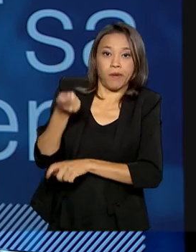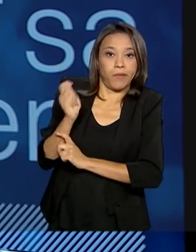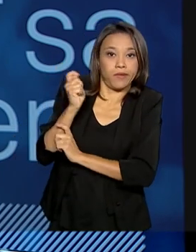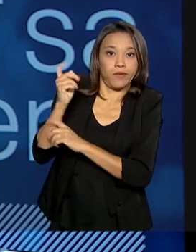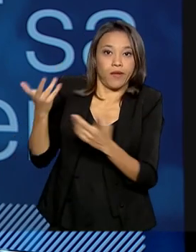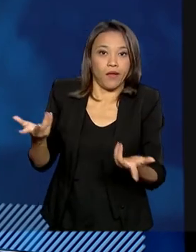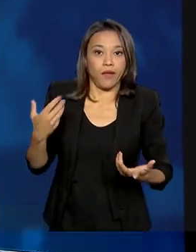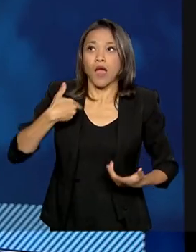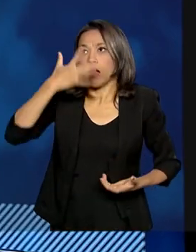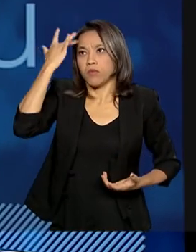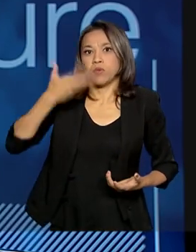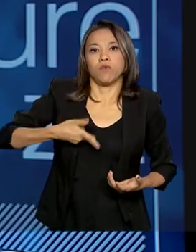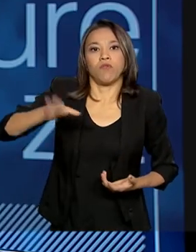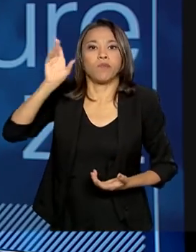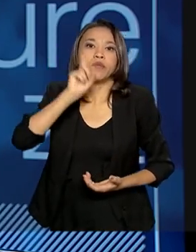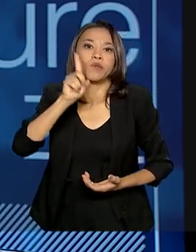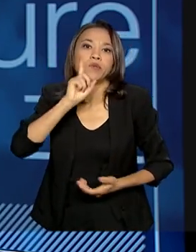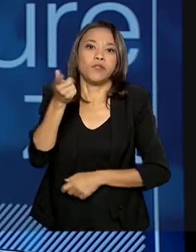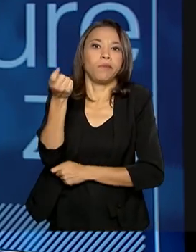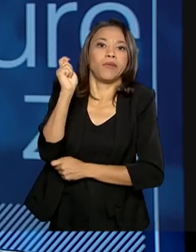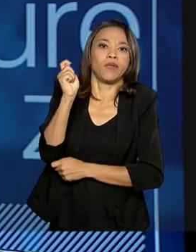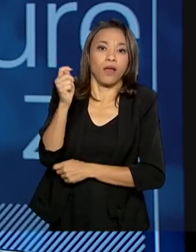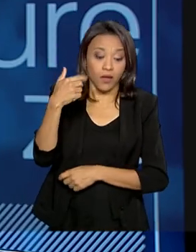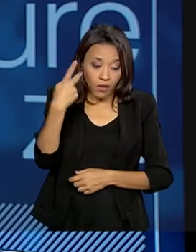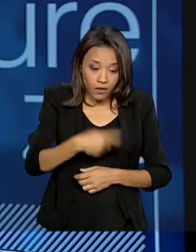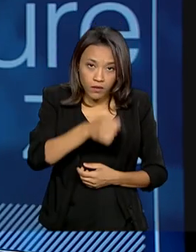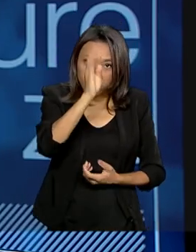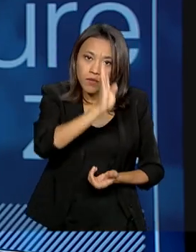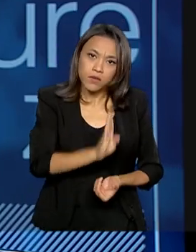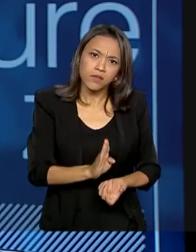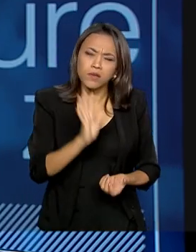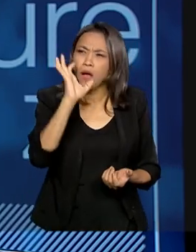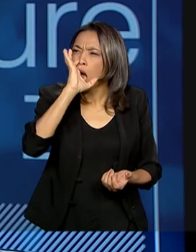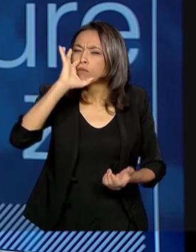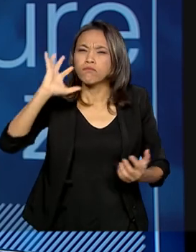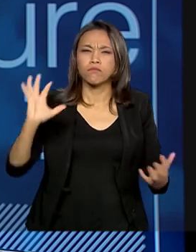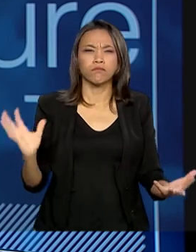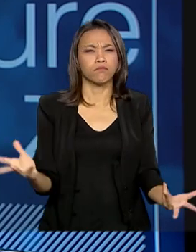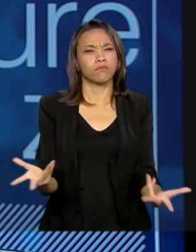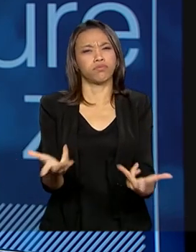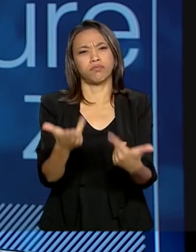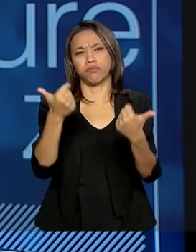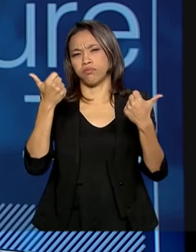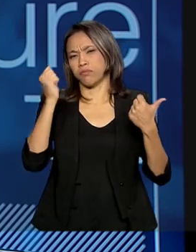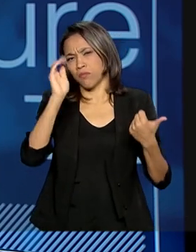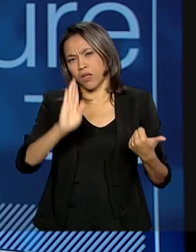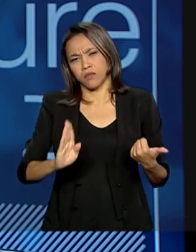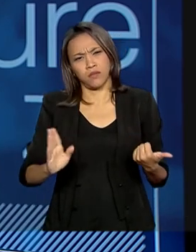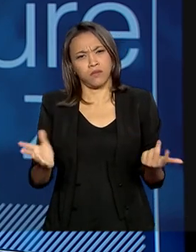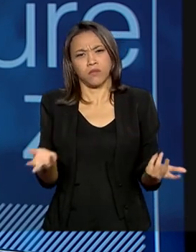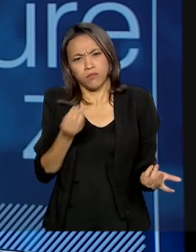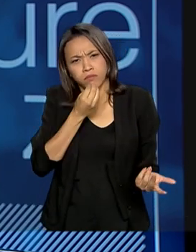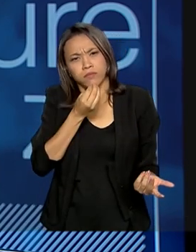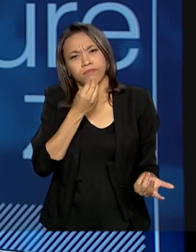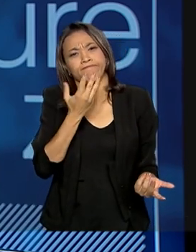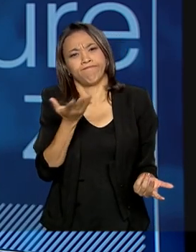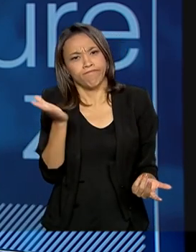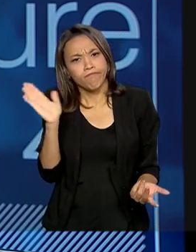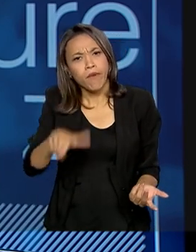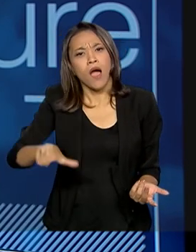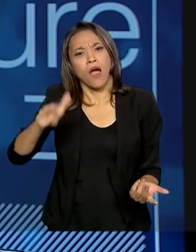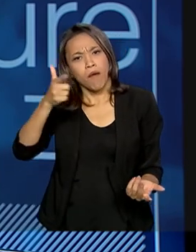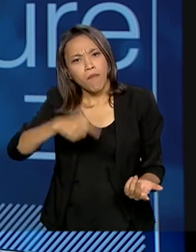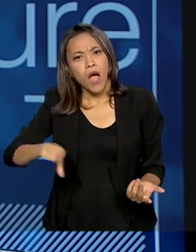para os Estados Unidos para pescar. E a gente tem uma beleza exuberante no Brasil, que pode trazer mais